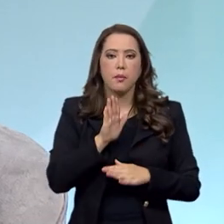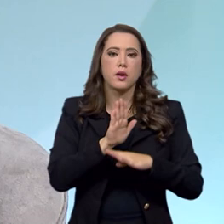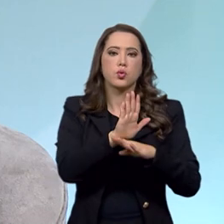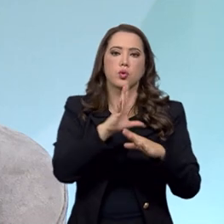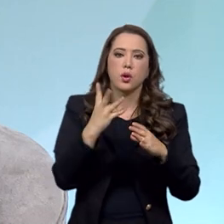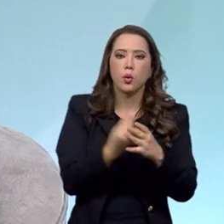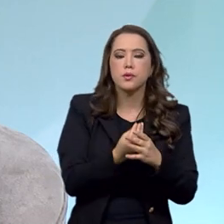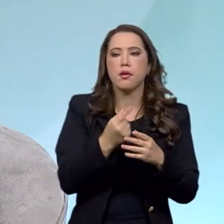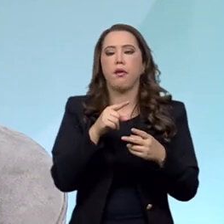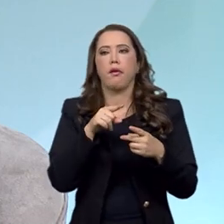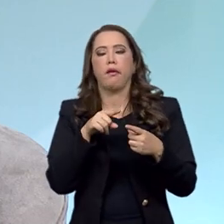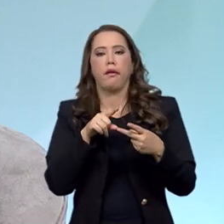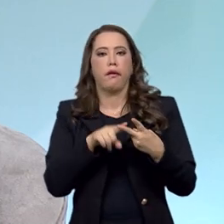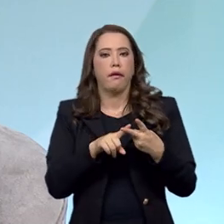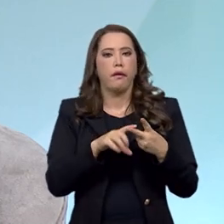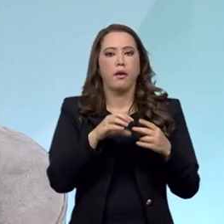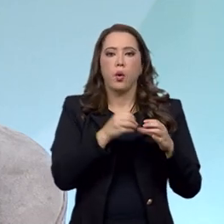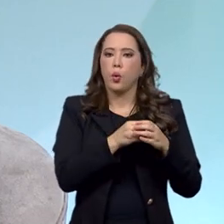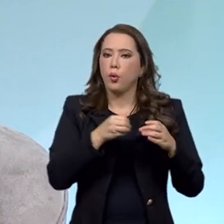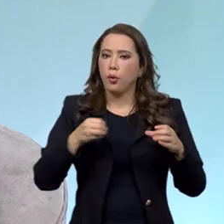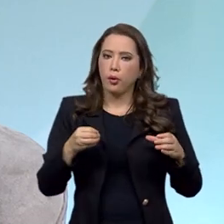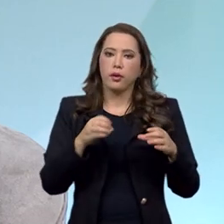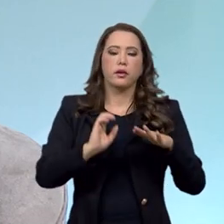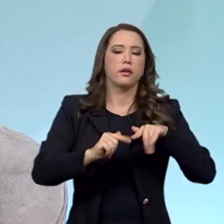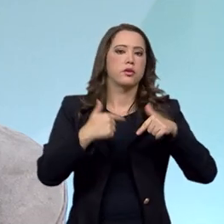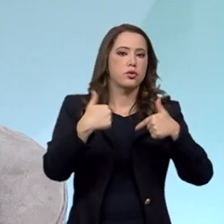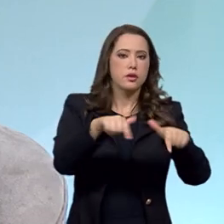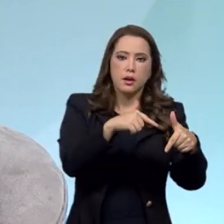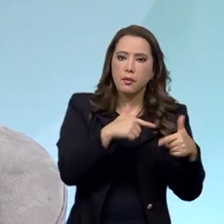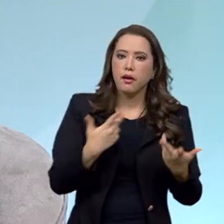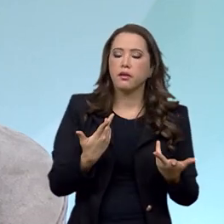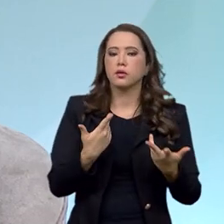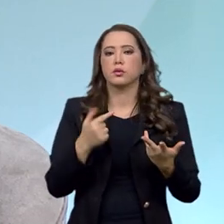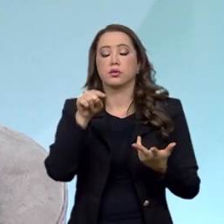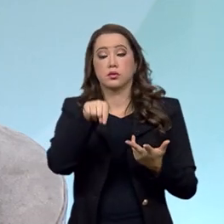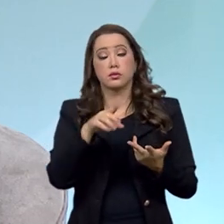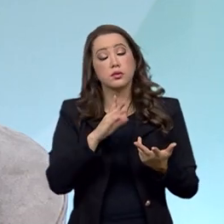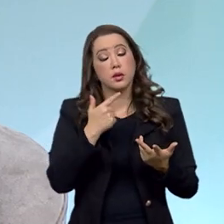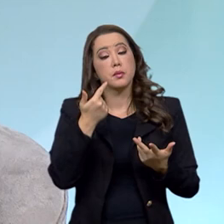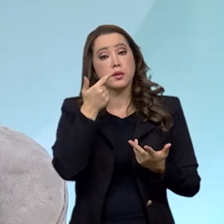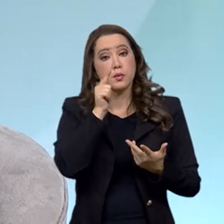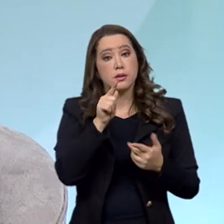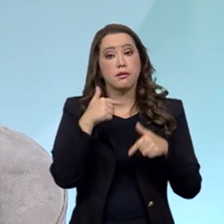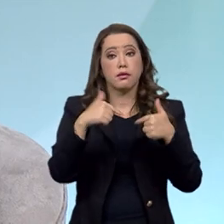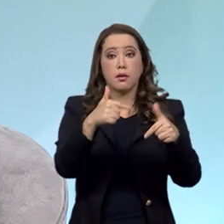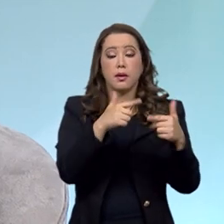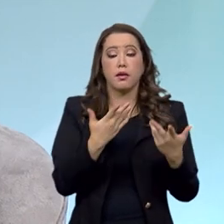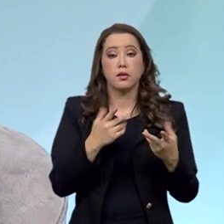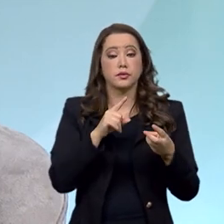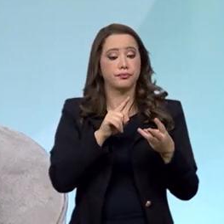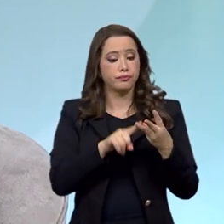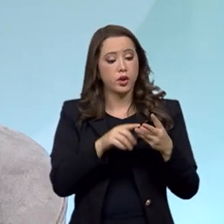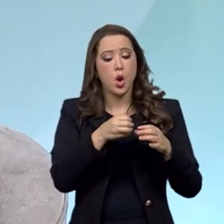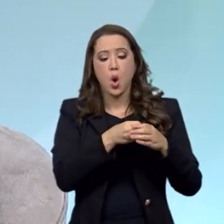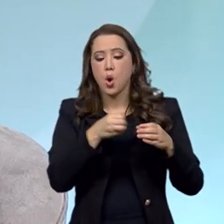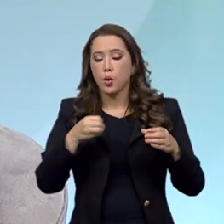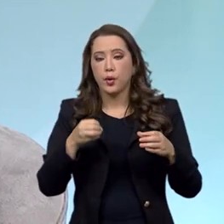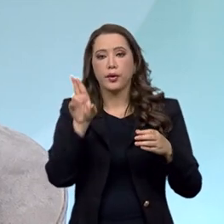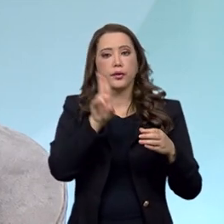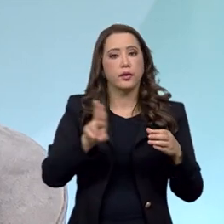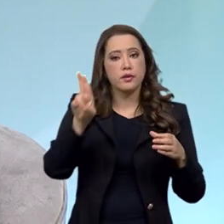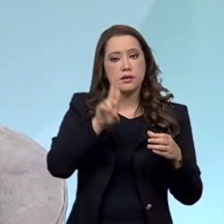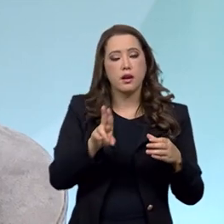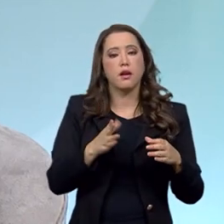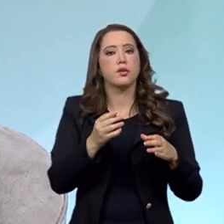Teria direito a cotas em empresas para preenchimento de postos de trabalho, cotas em universidades,